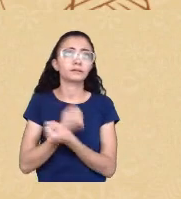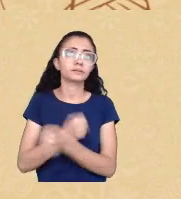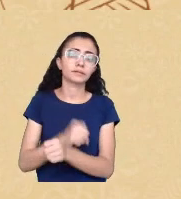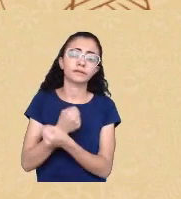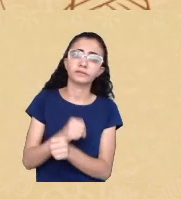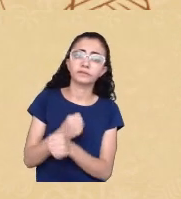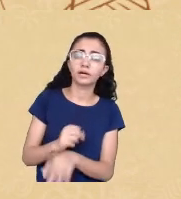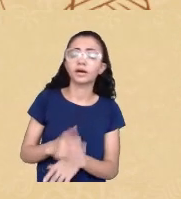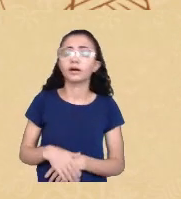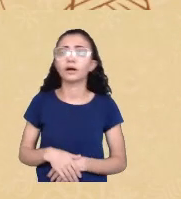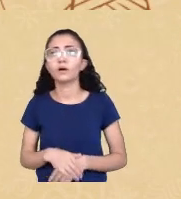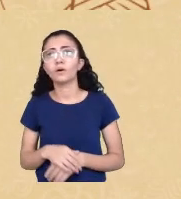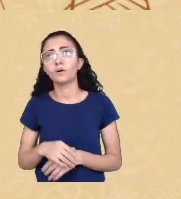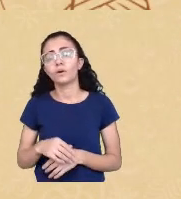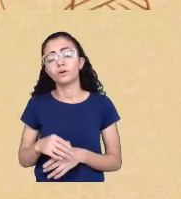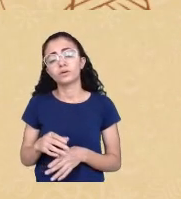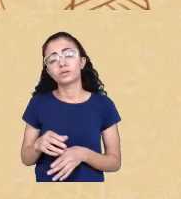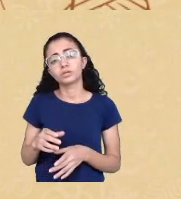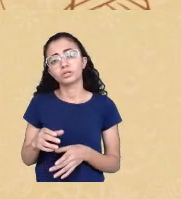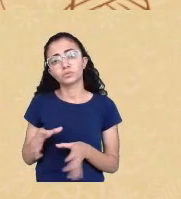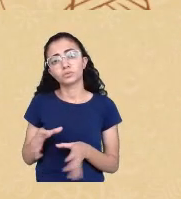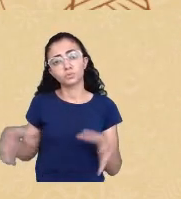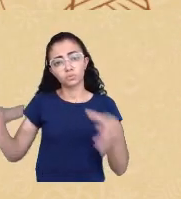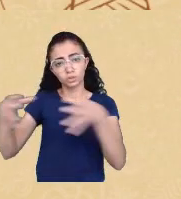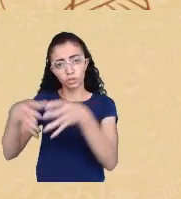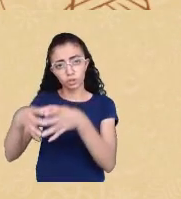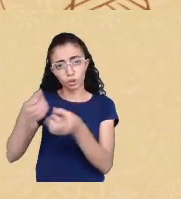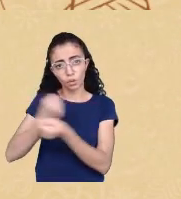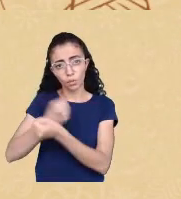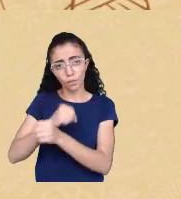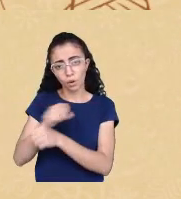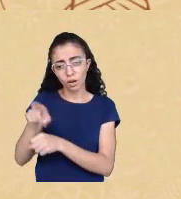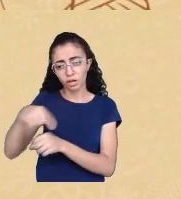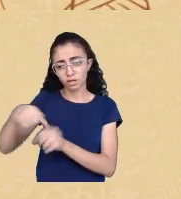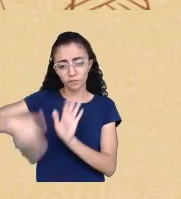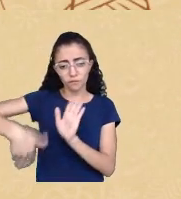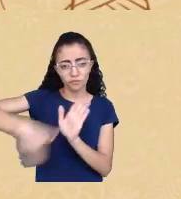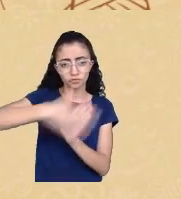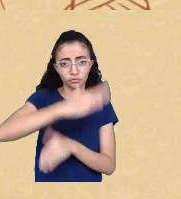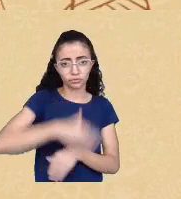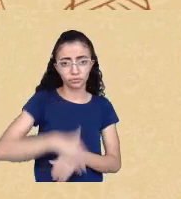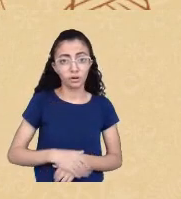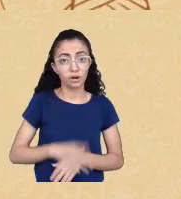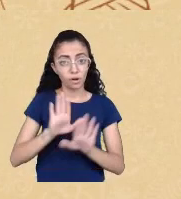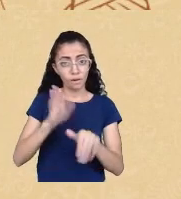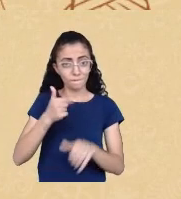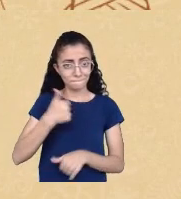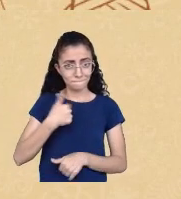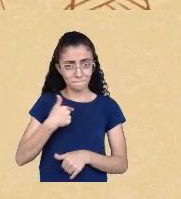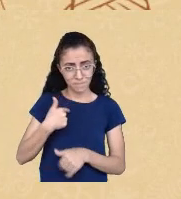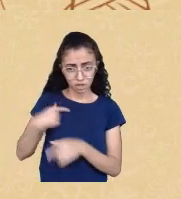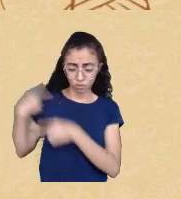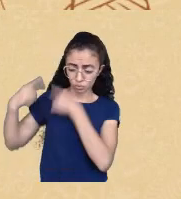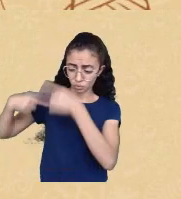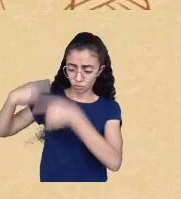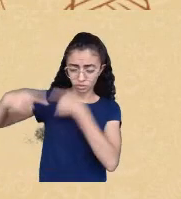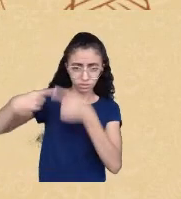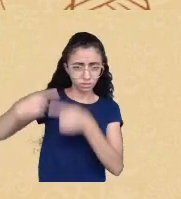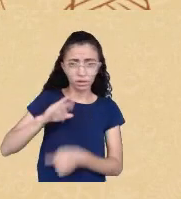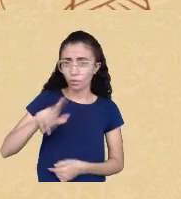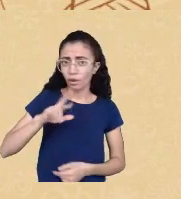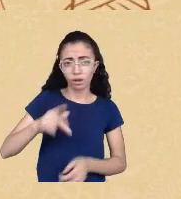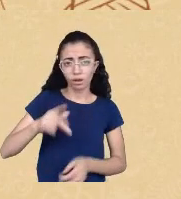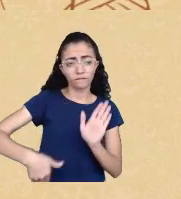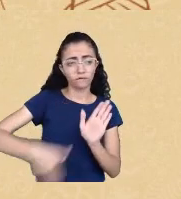quilombolas eram fujões os meus ancestrais não eram fujões eram lideranças inconformadas com